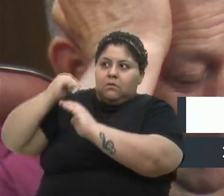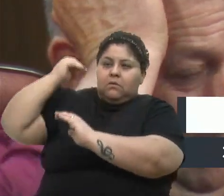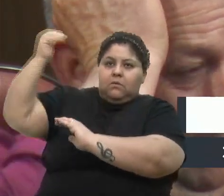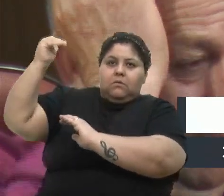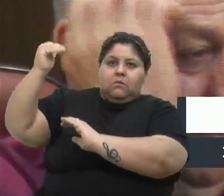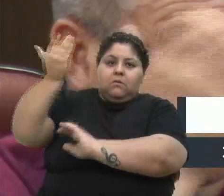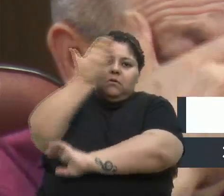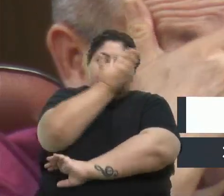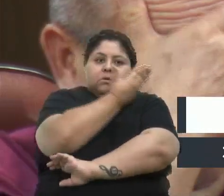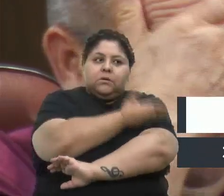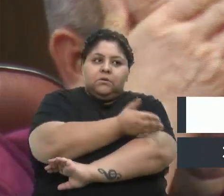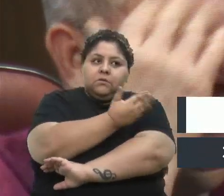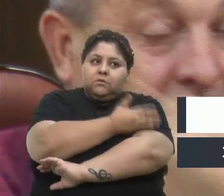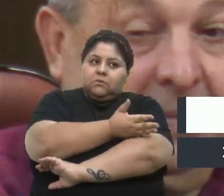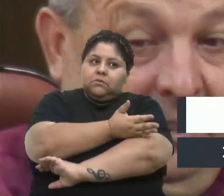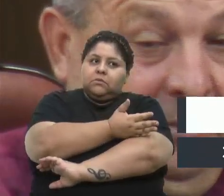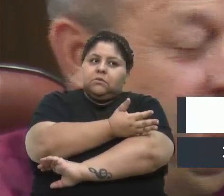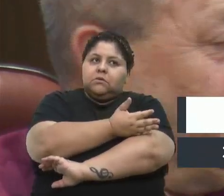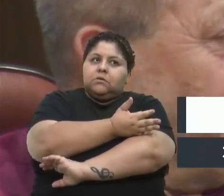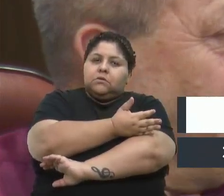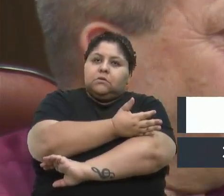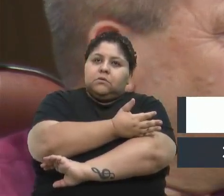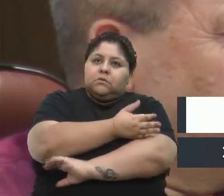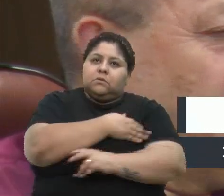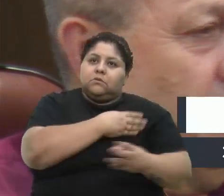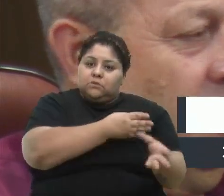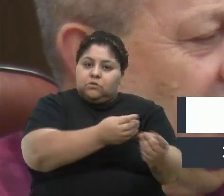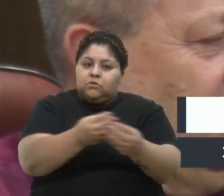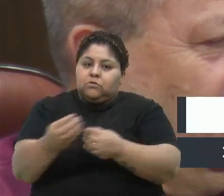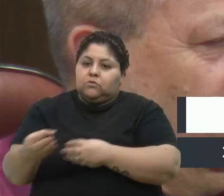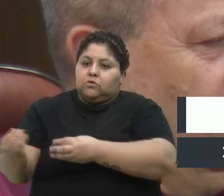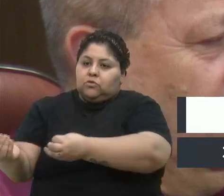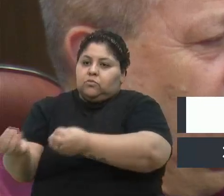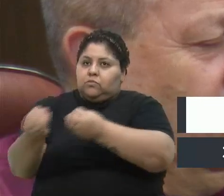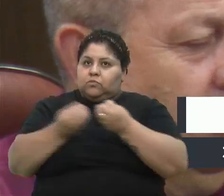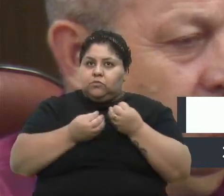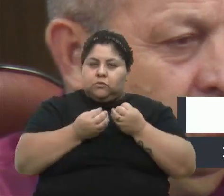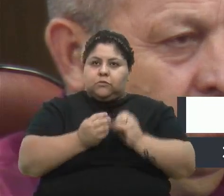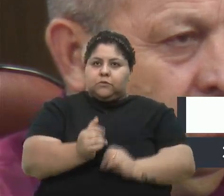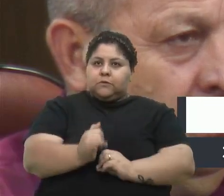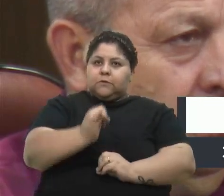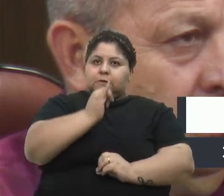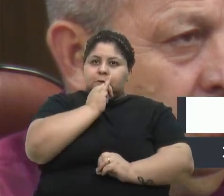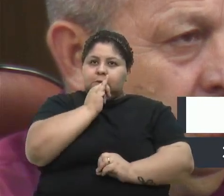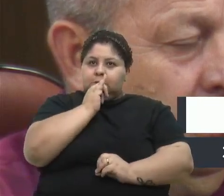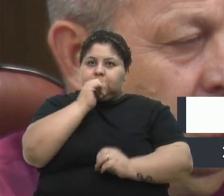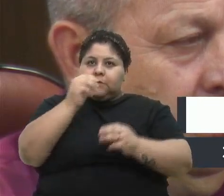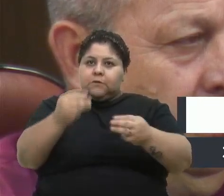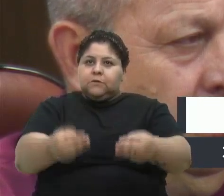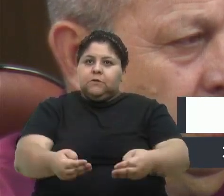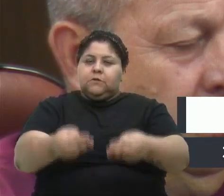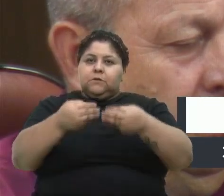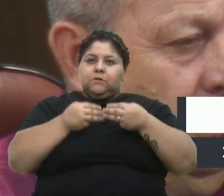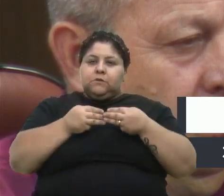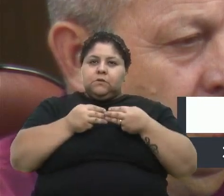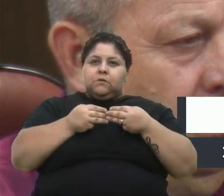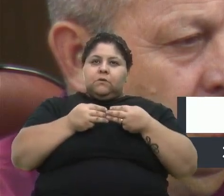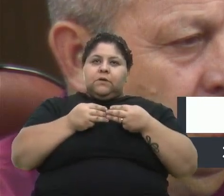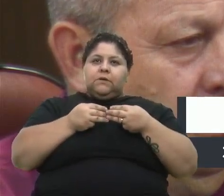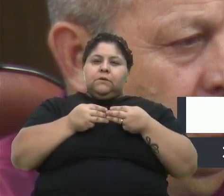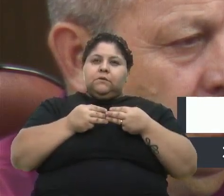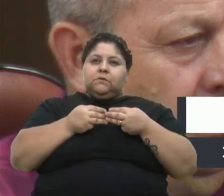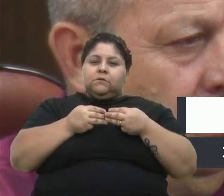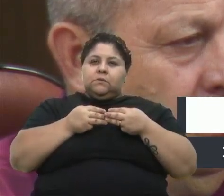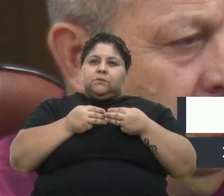preparação, aonde muitos trouxeram ali exemplos de moções, de aberturas de frentes